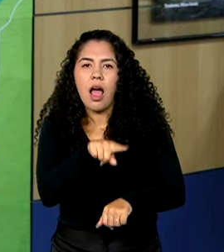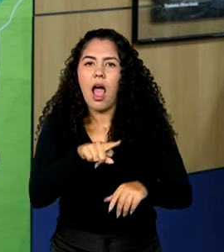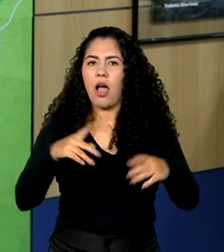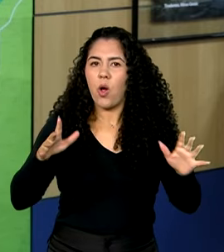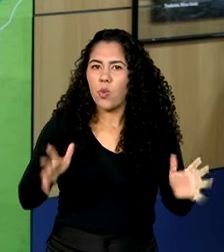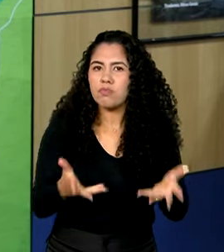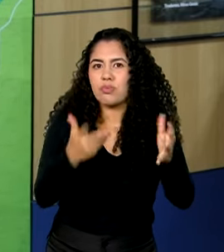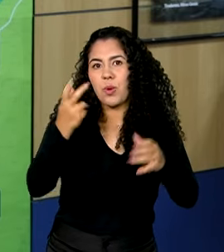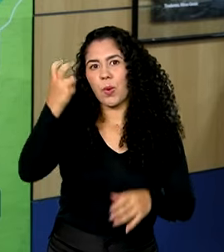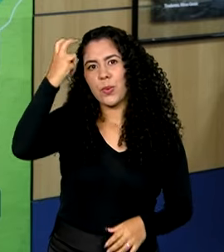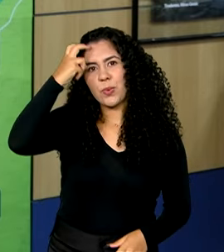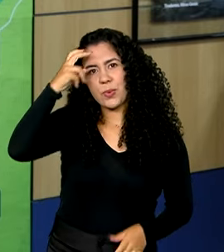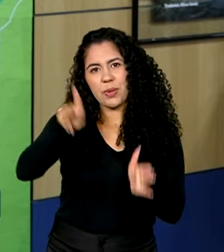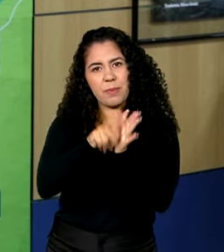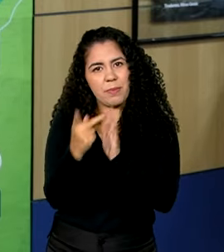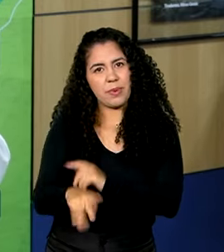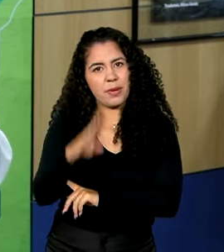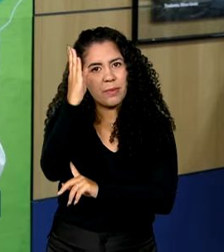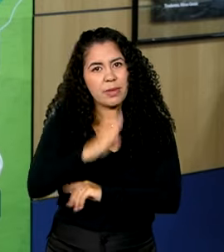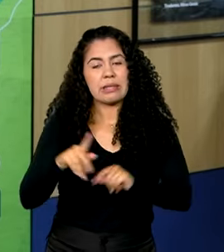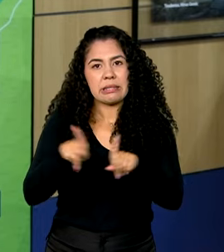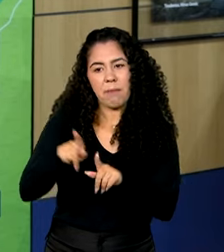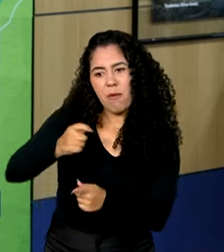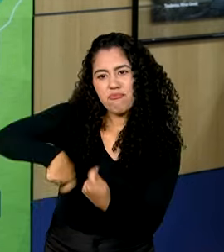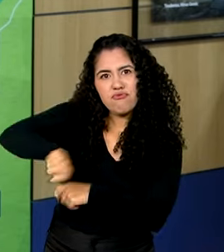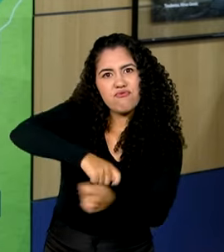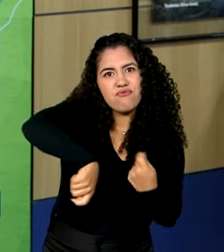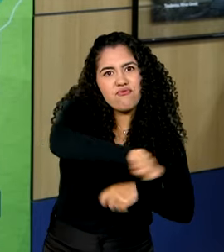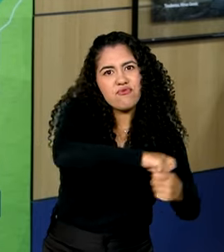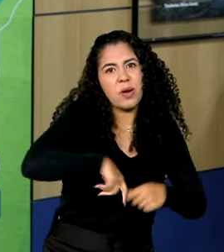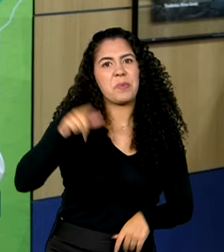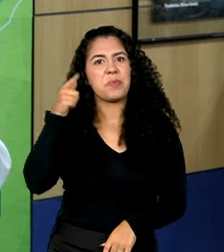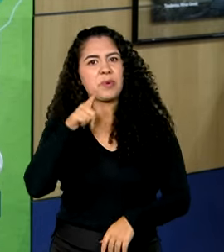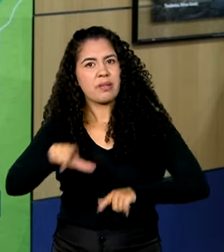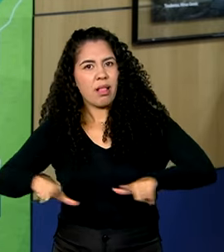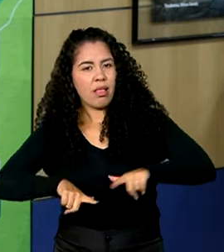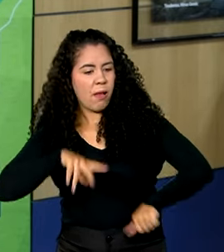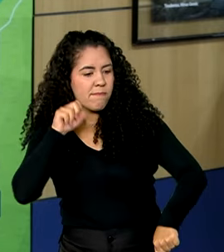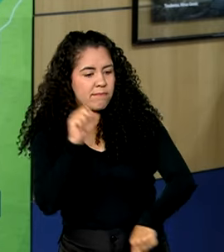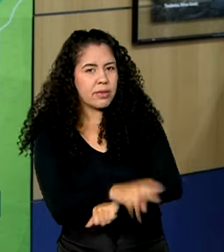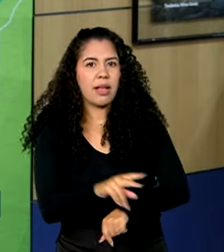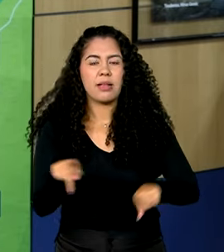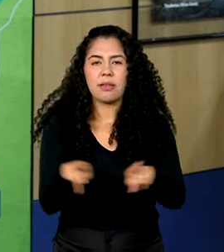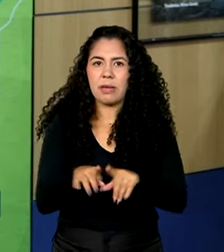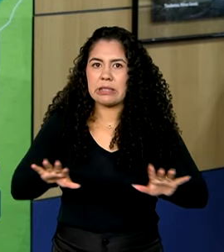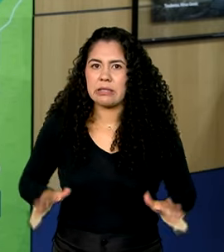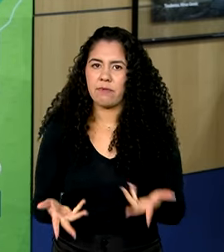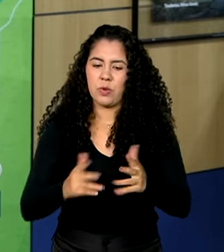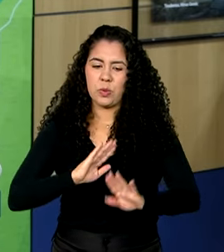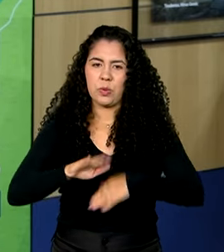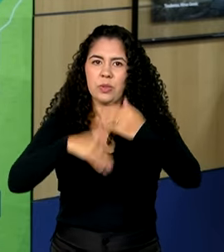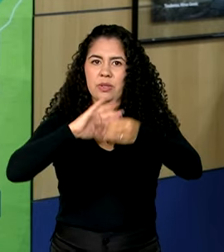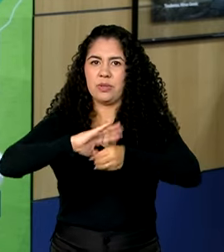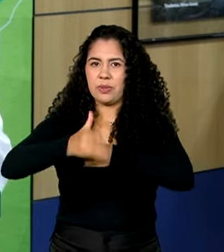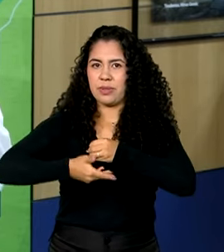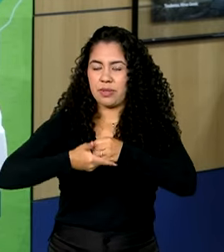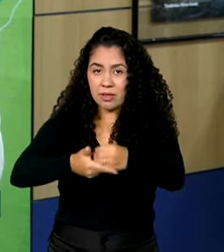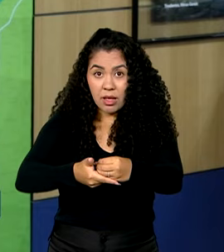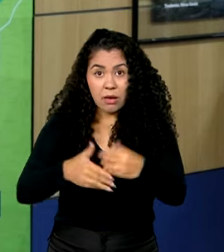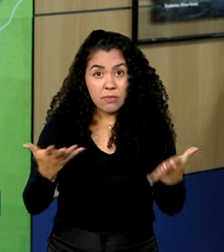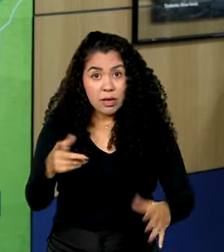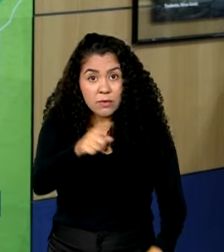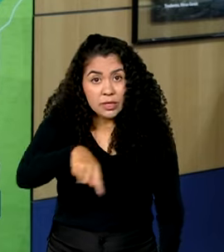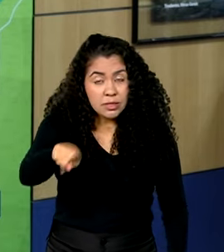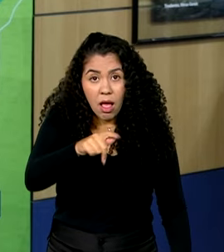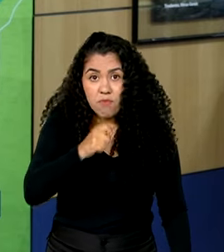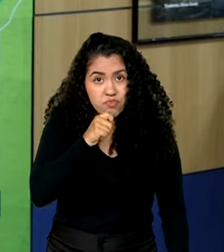impulsionando as economias locais, gerando renda, empregos e incentivando o desenvolvimento sustentável. Para quem ainda